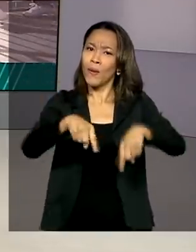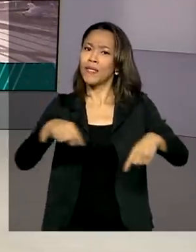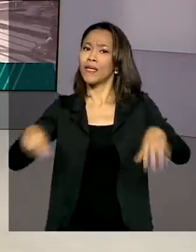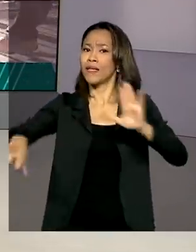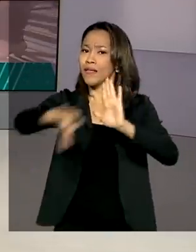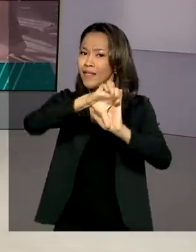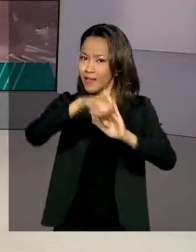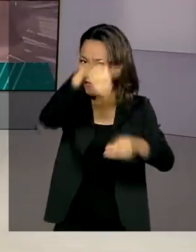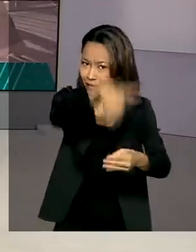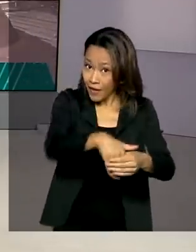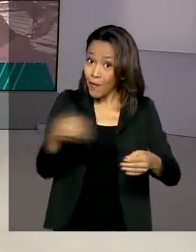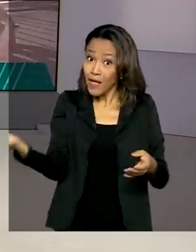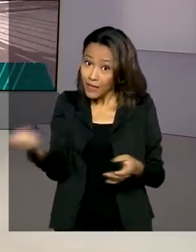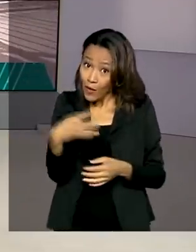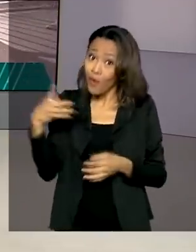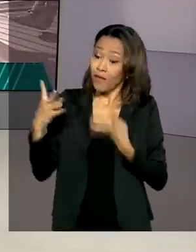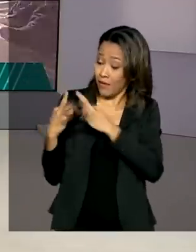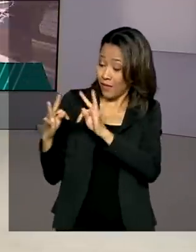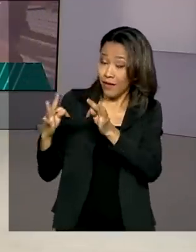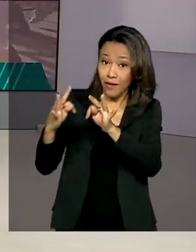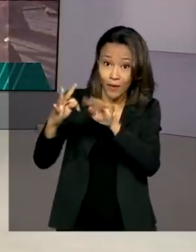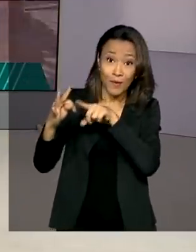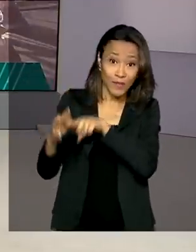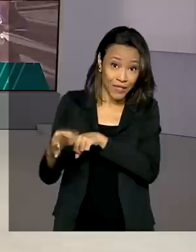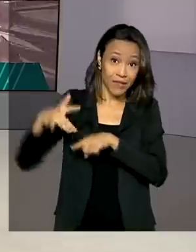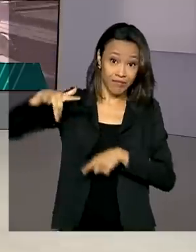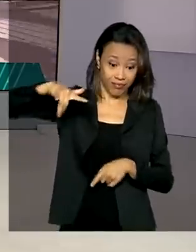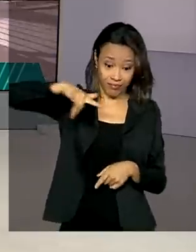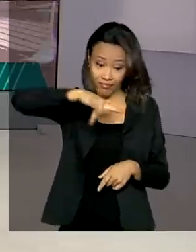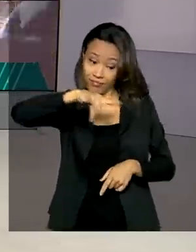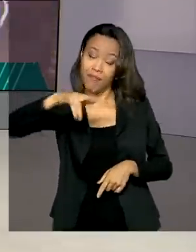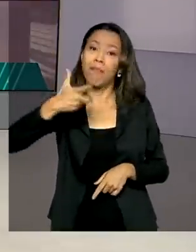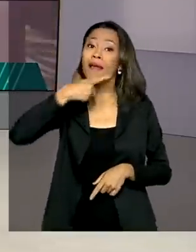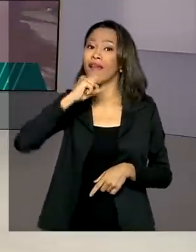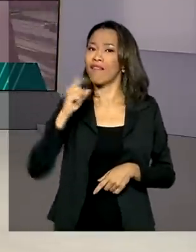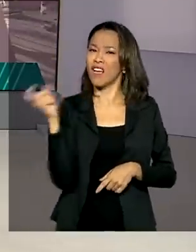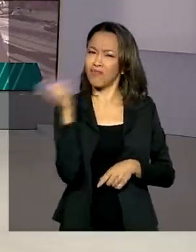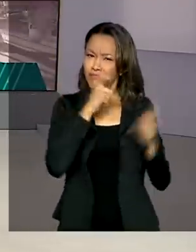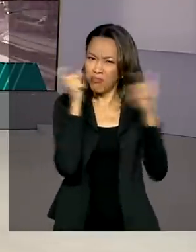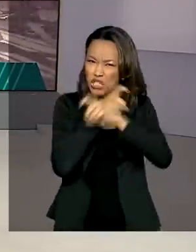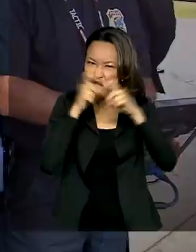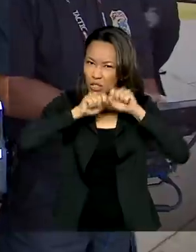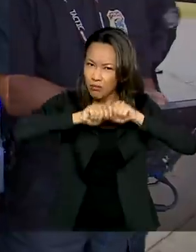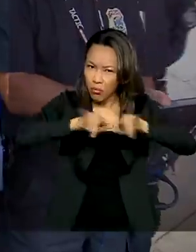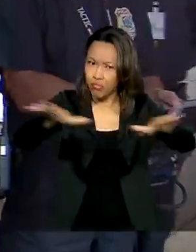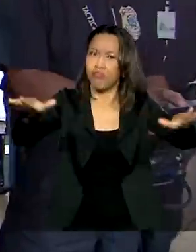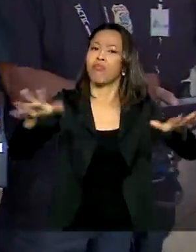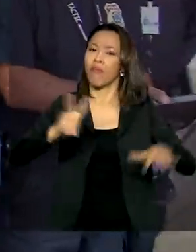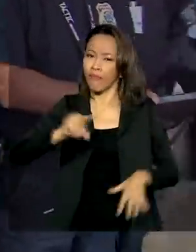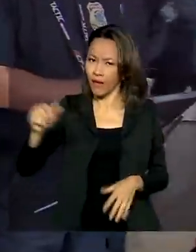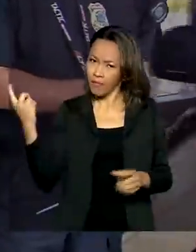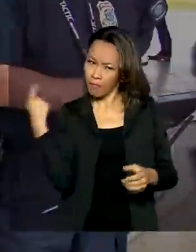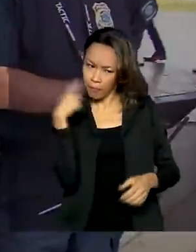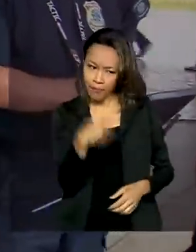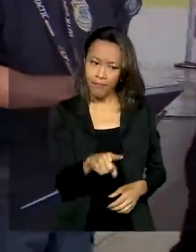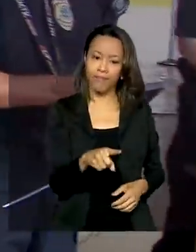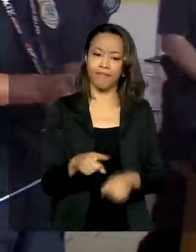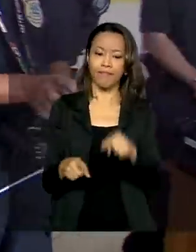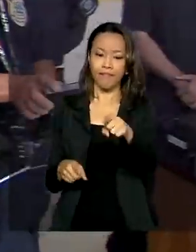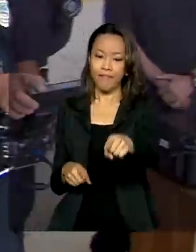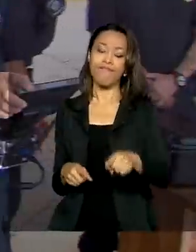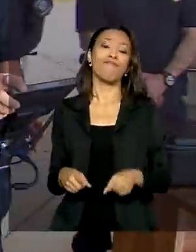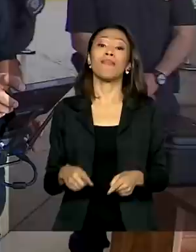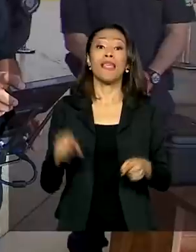uma nova tecnologia vai ajudar na identificação de quem dissemina fake news. A operação Eleições